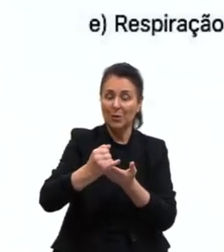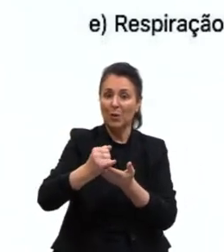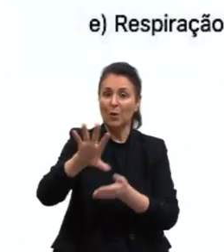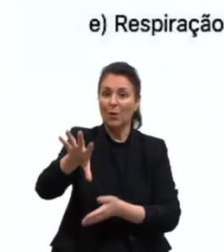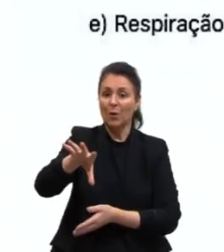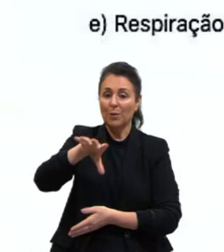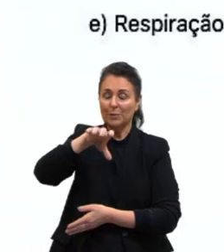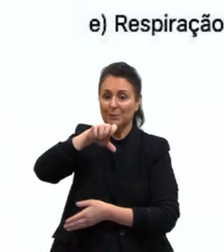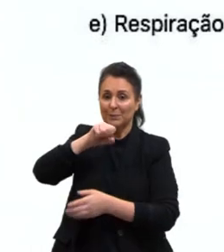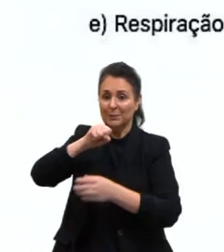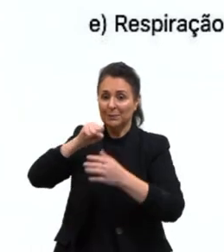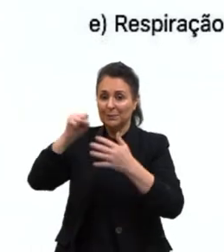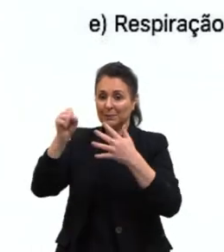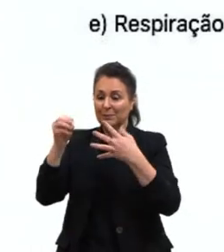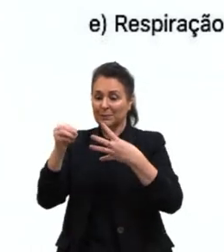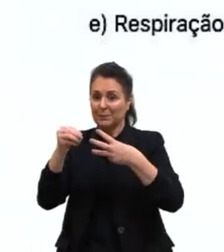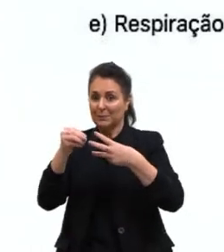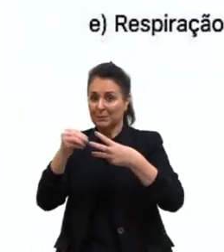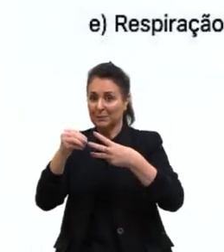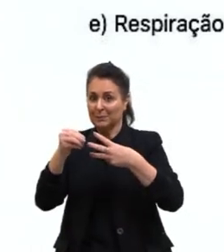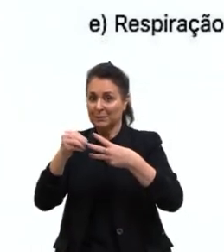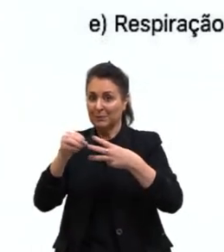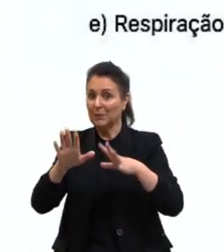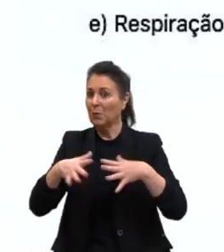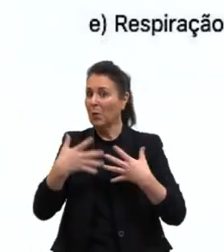respiração celular. O que será que é?